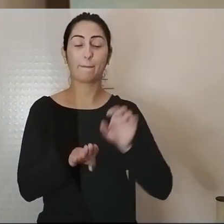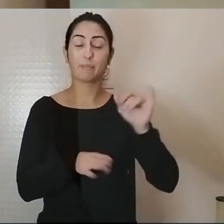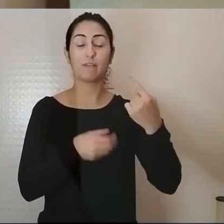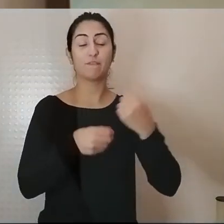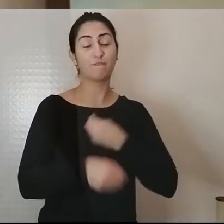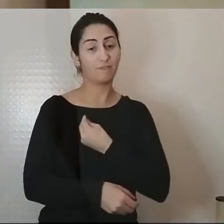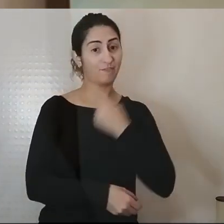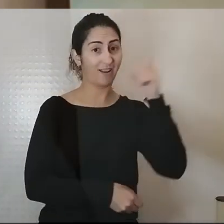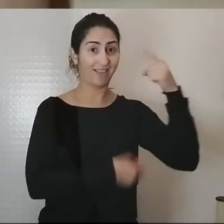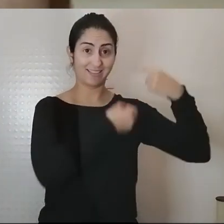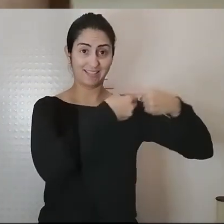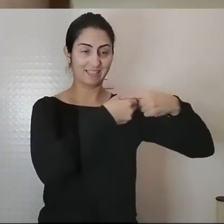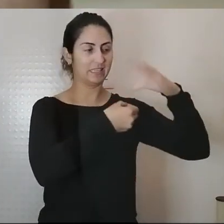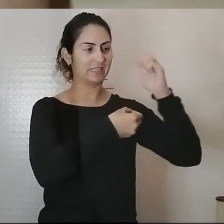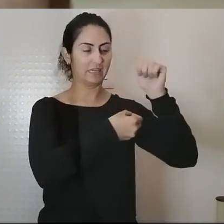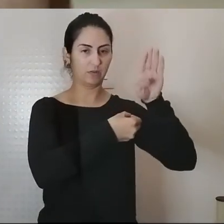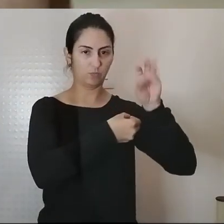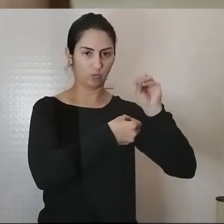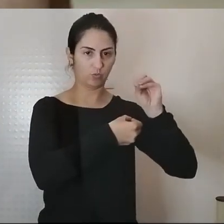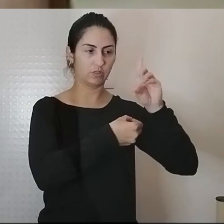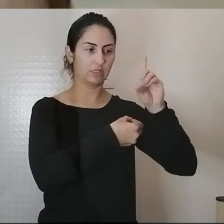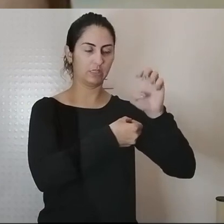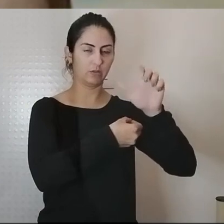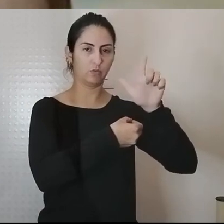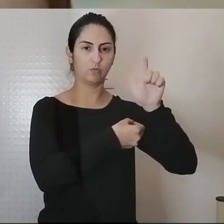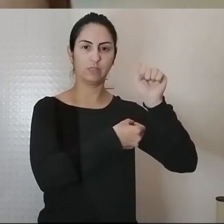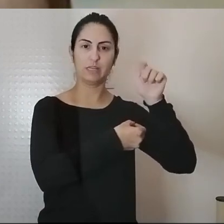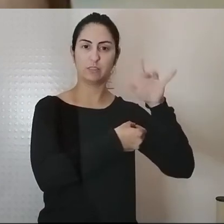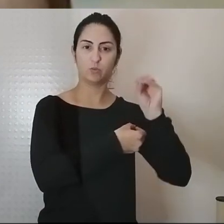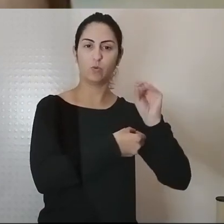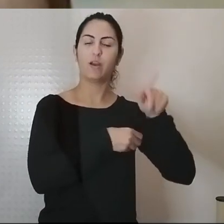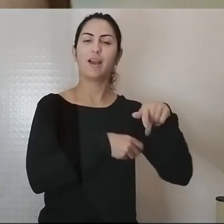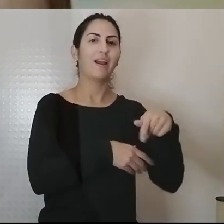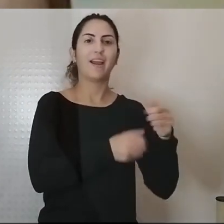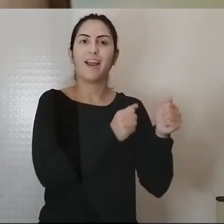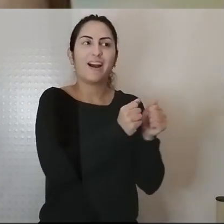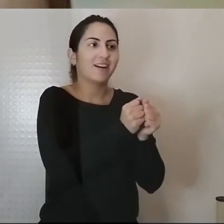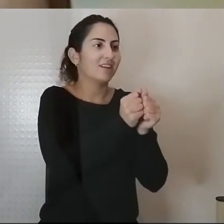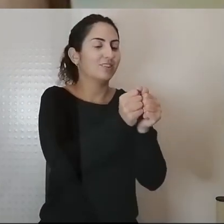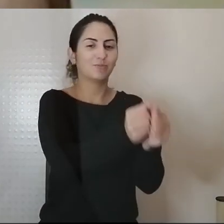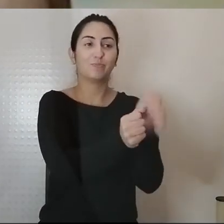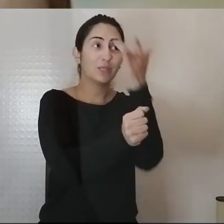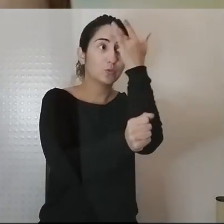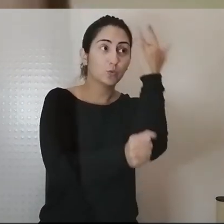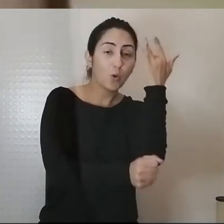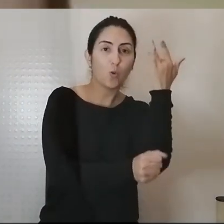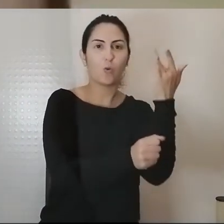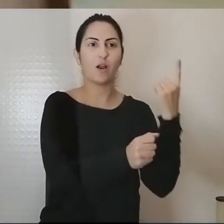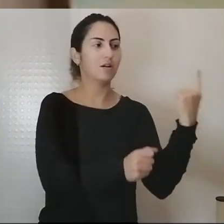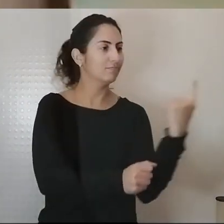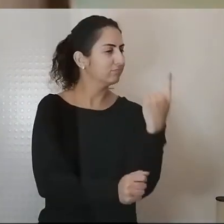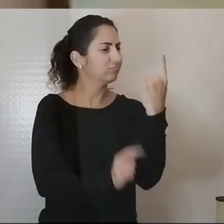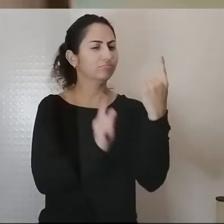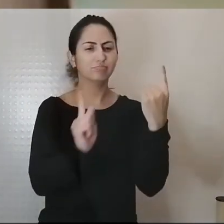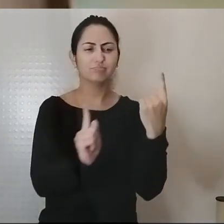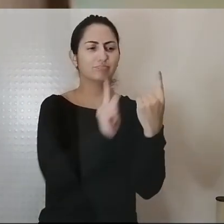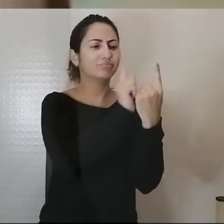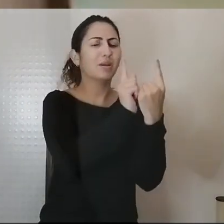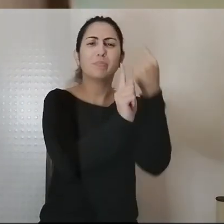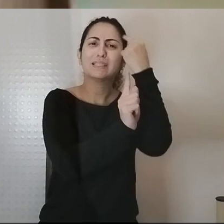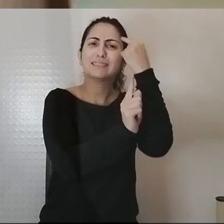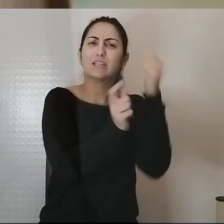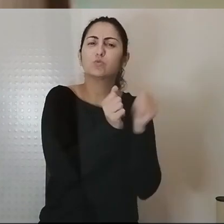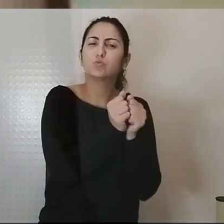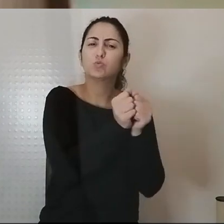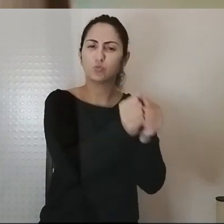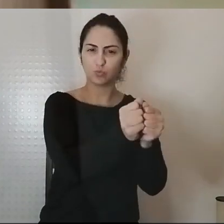Delgado um braço que se junta a outros para pensar e analisar o ser